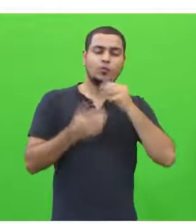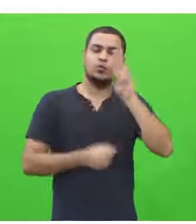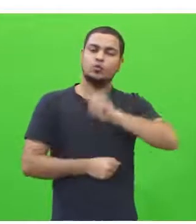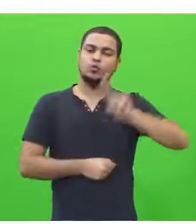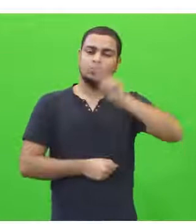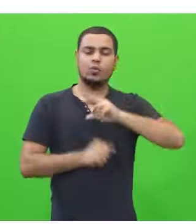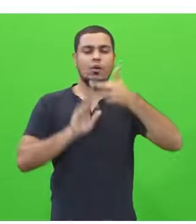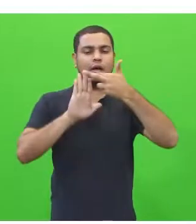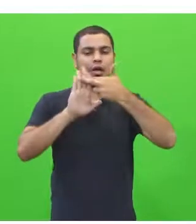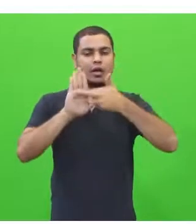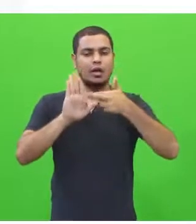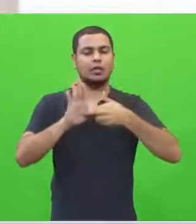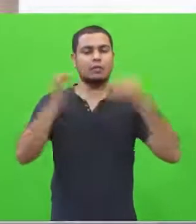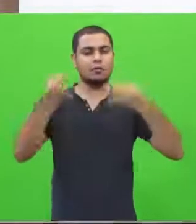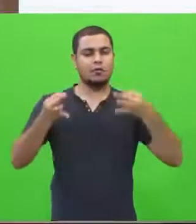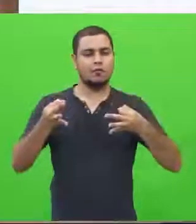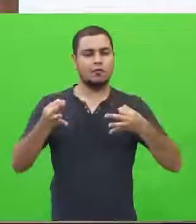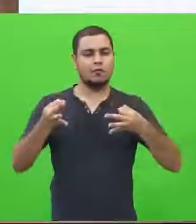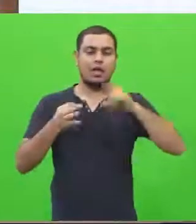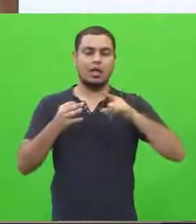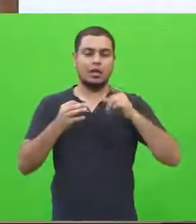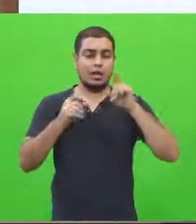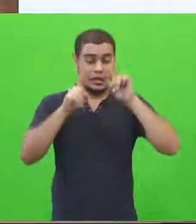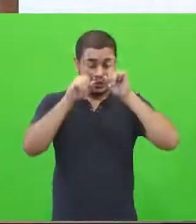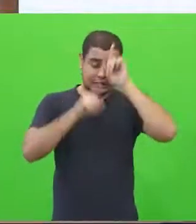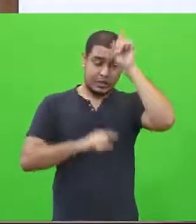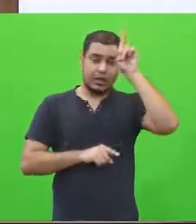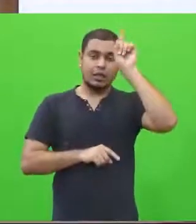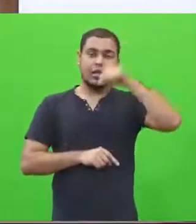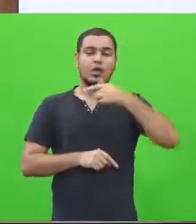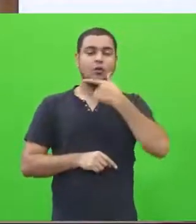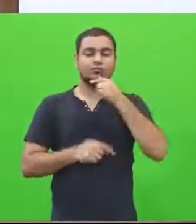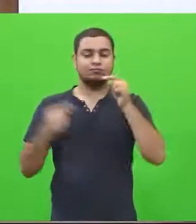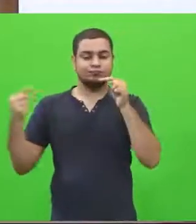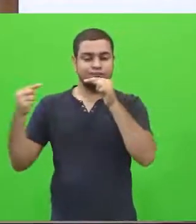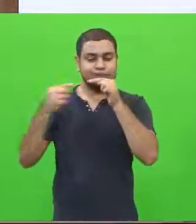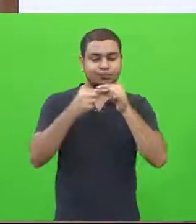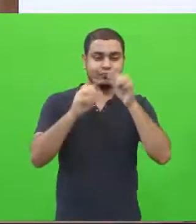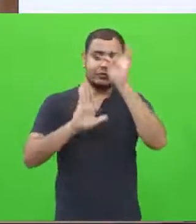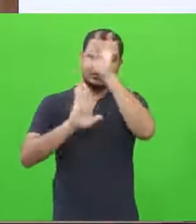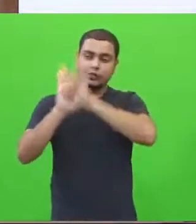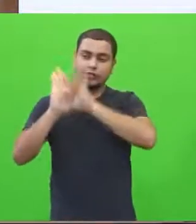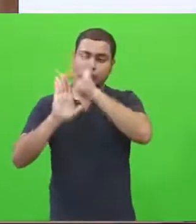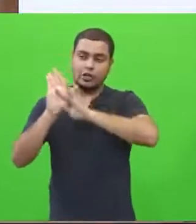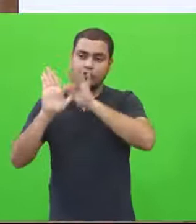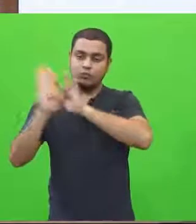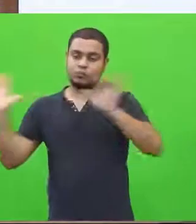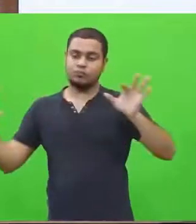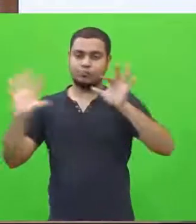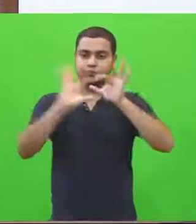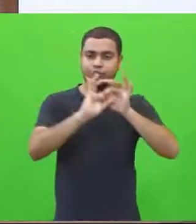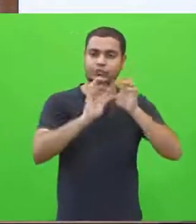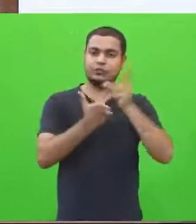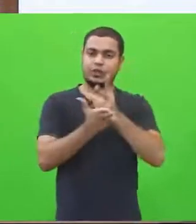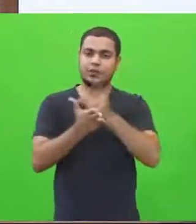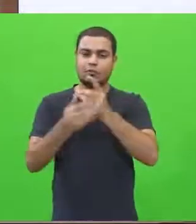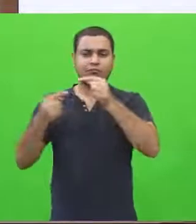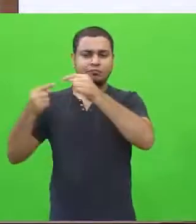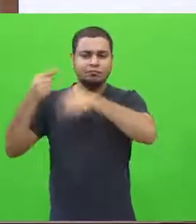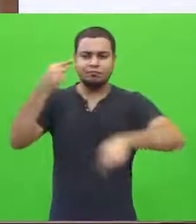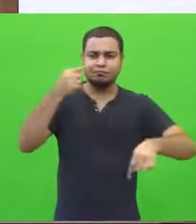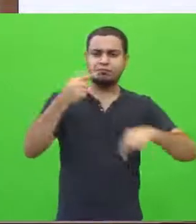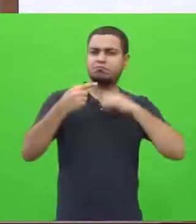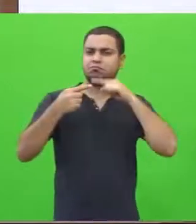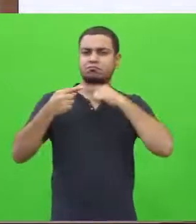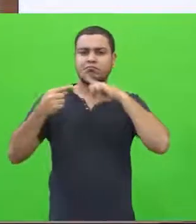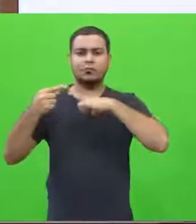a ideia completa a respeito da publicidade infantil, destacando aí pontuação,